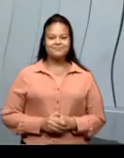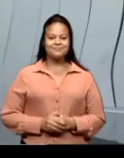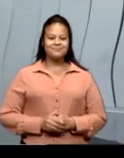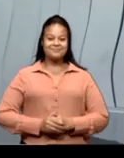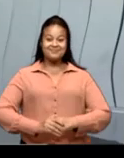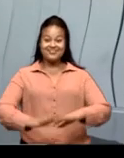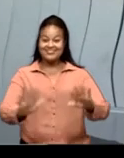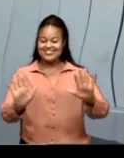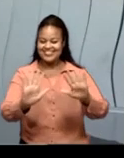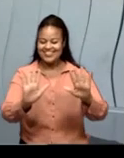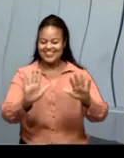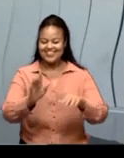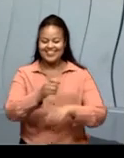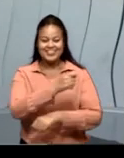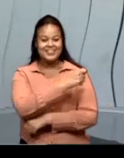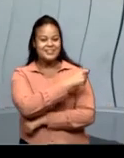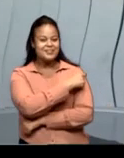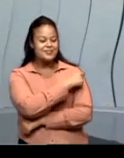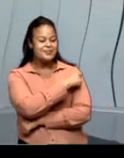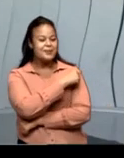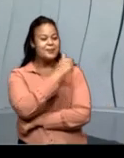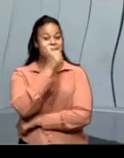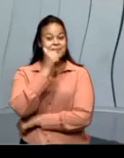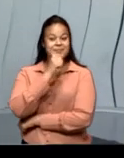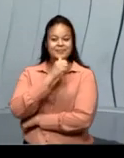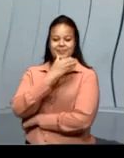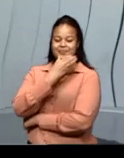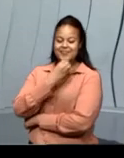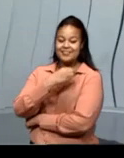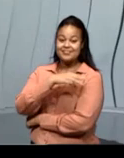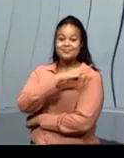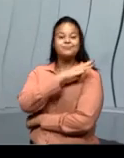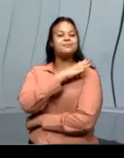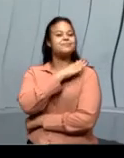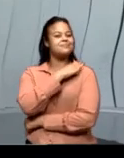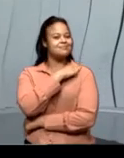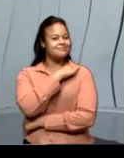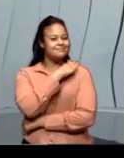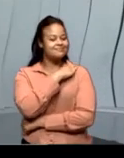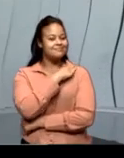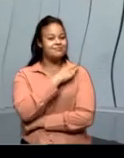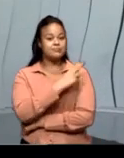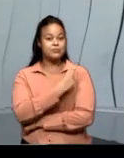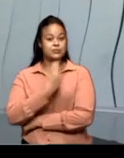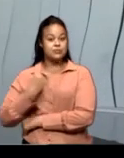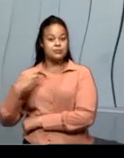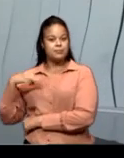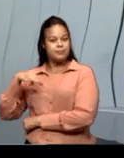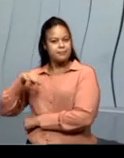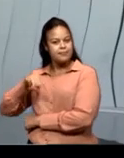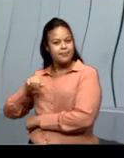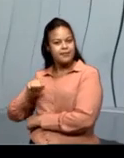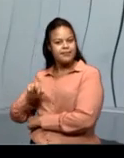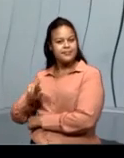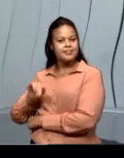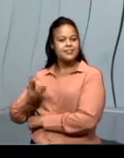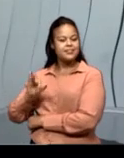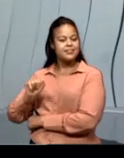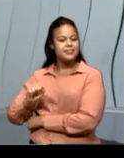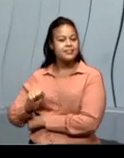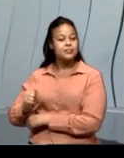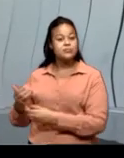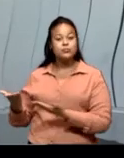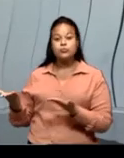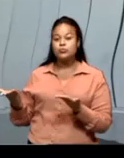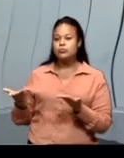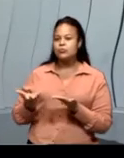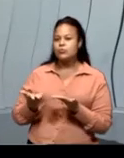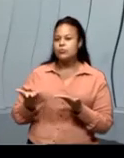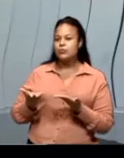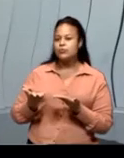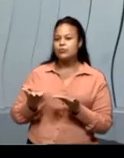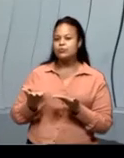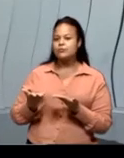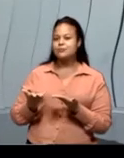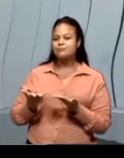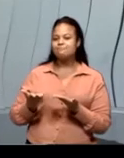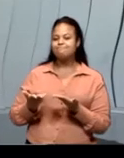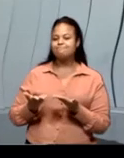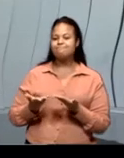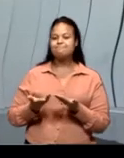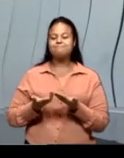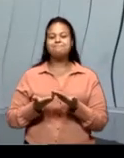Olá, aluno e aluna do terceiro ano, meu nome é Maria Alice e hoje nós vamos falar